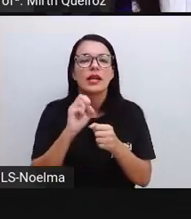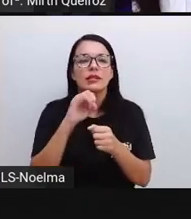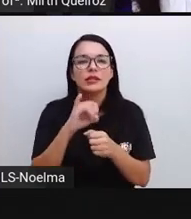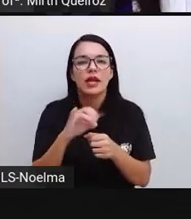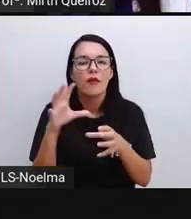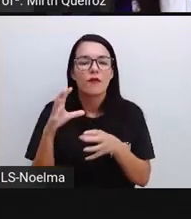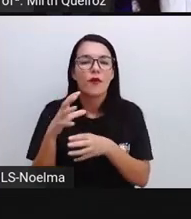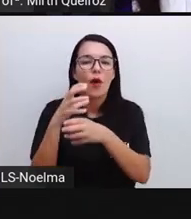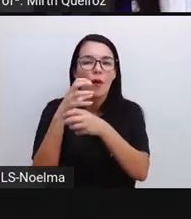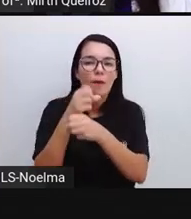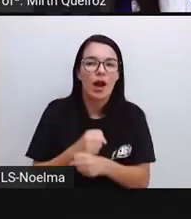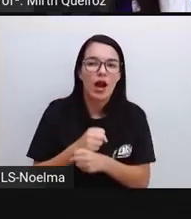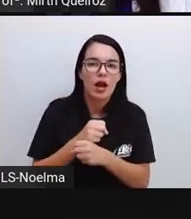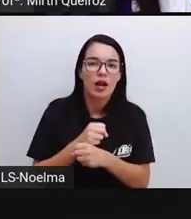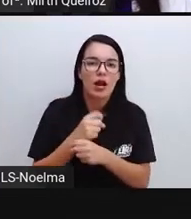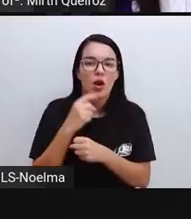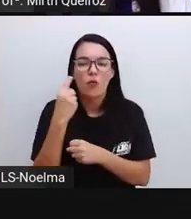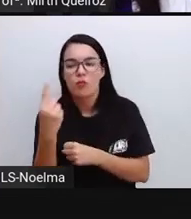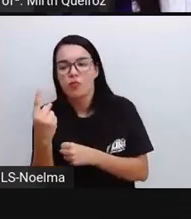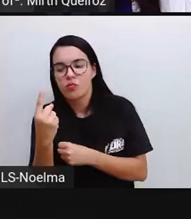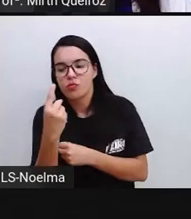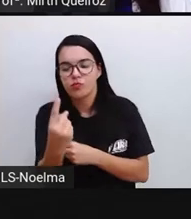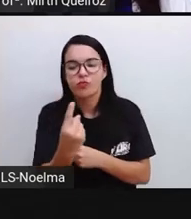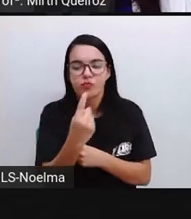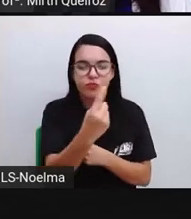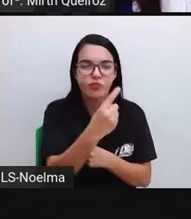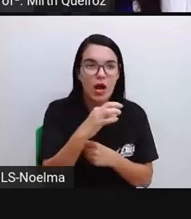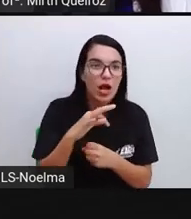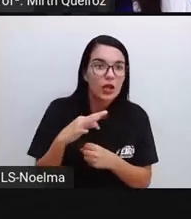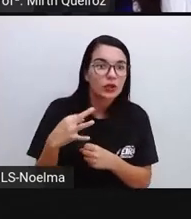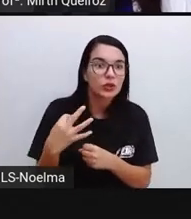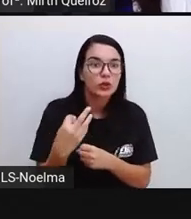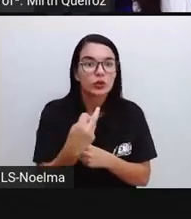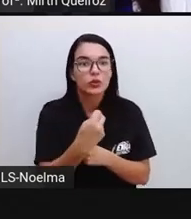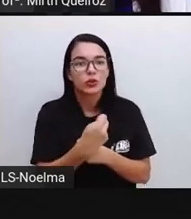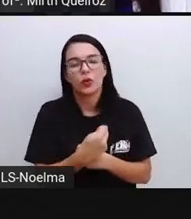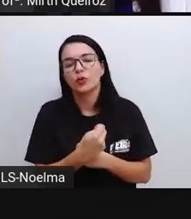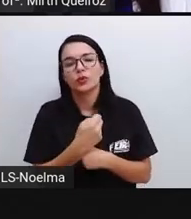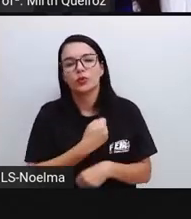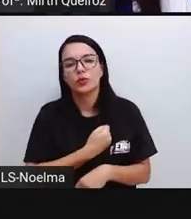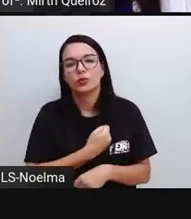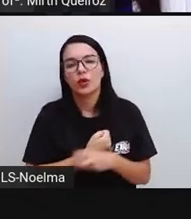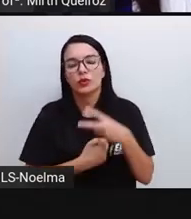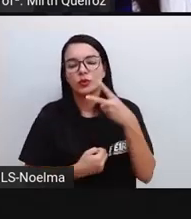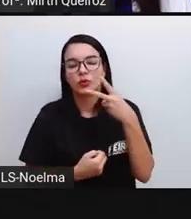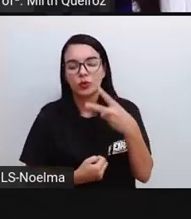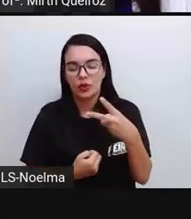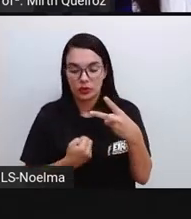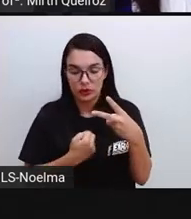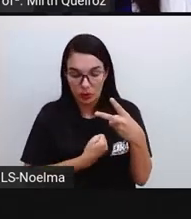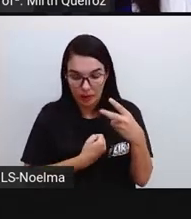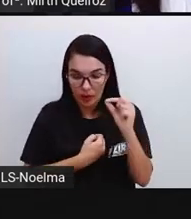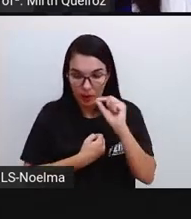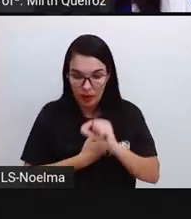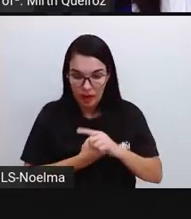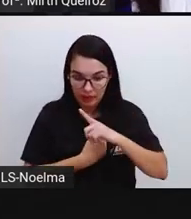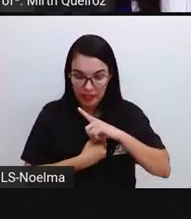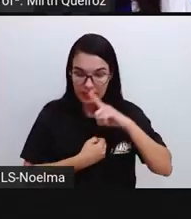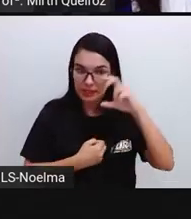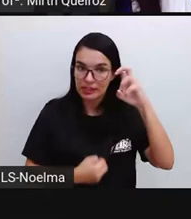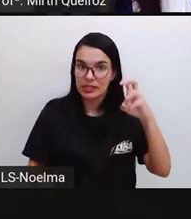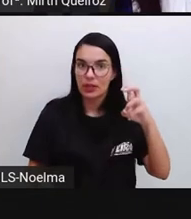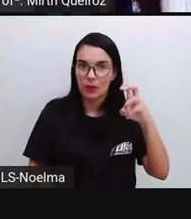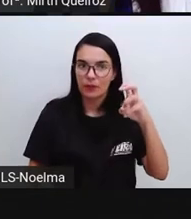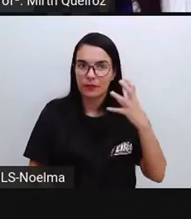formar um a um todos os números de dois algarismos que tenham cinco na dezena?